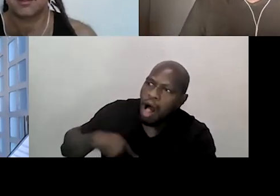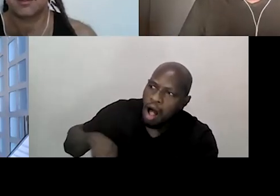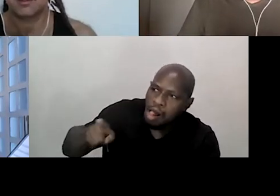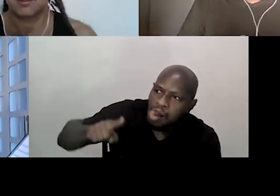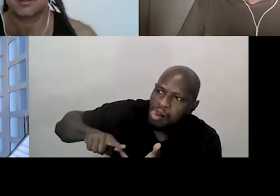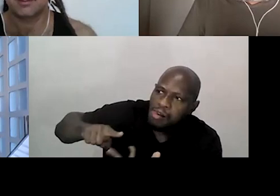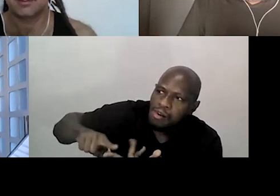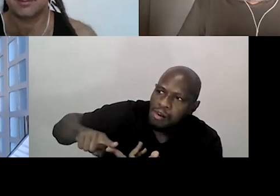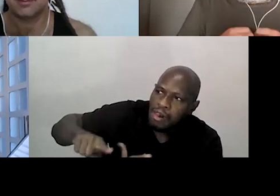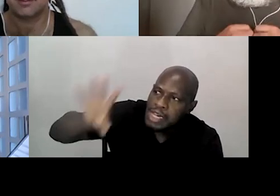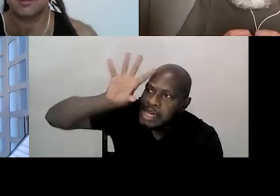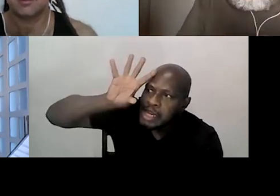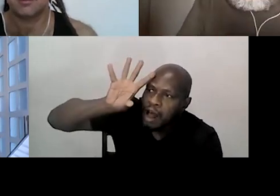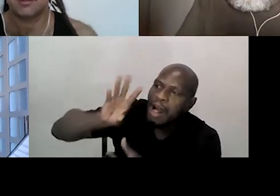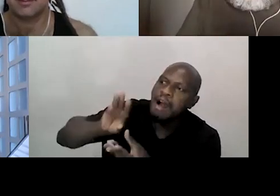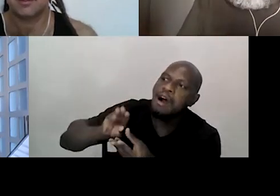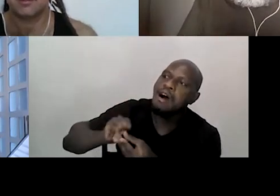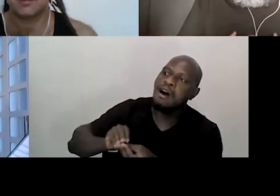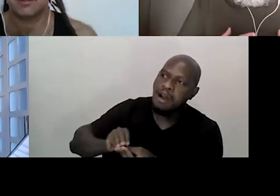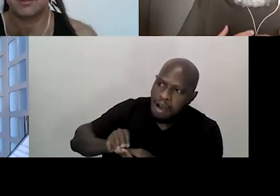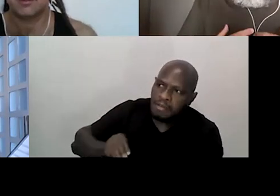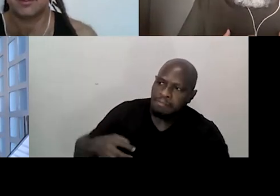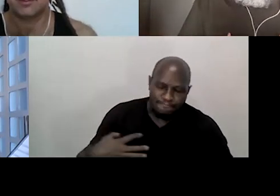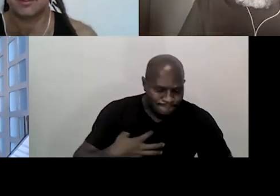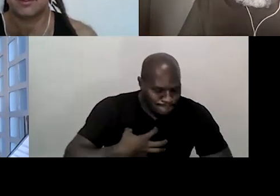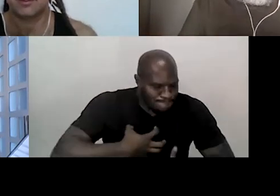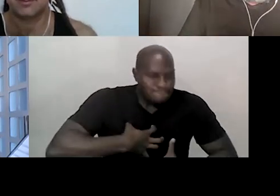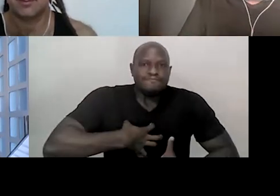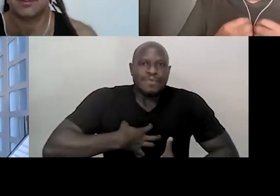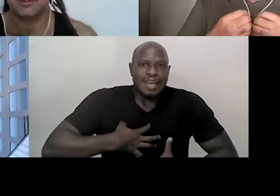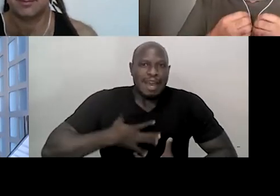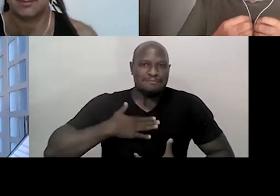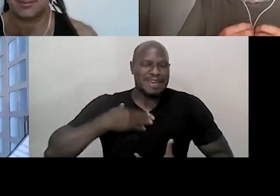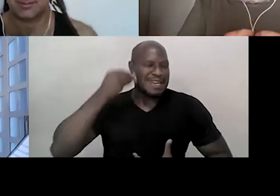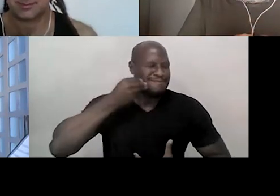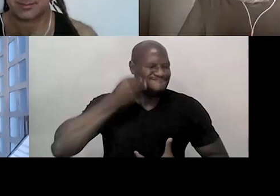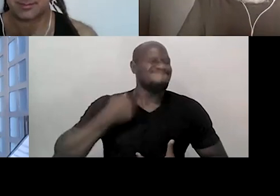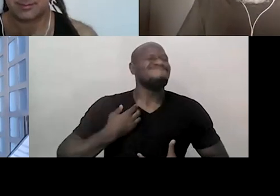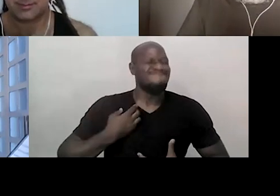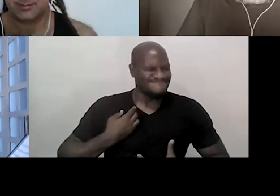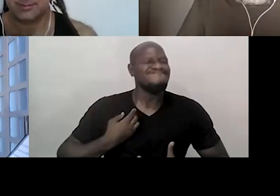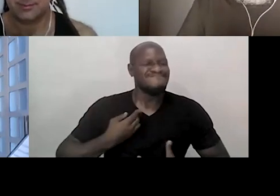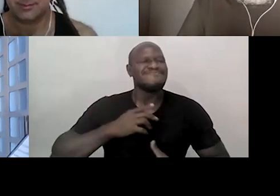E tentar, com a minha experiência, com a minha